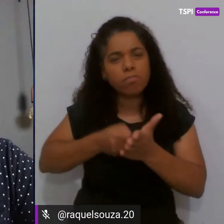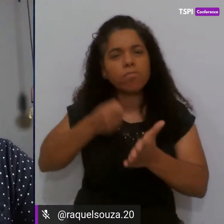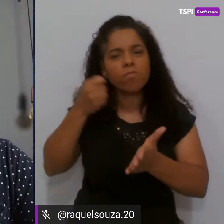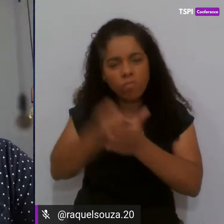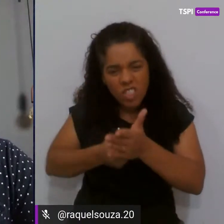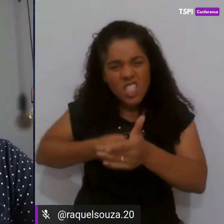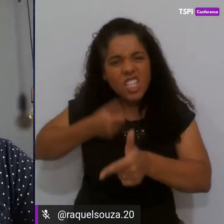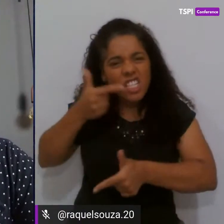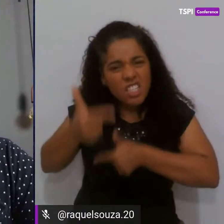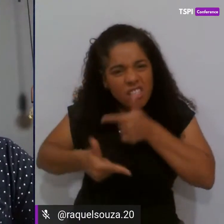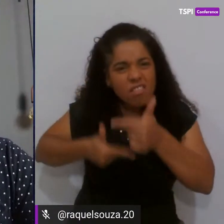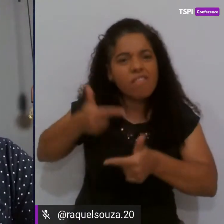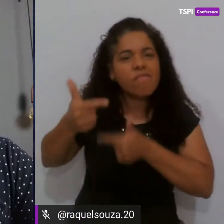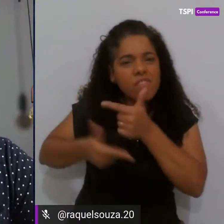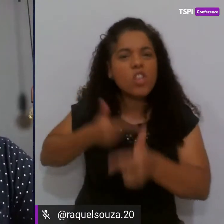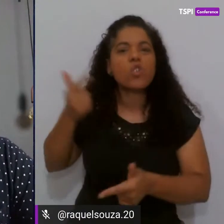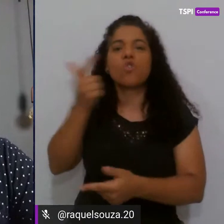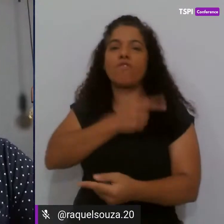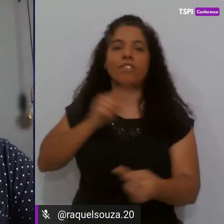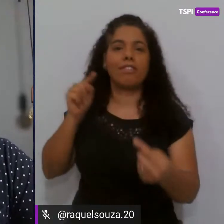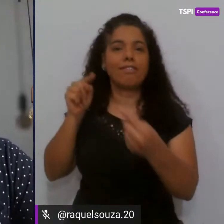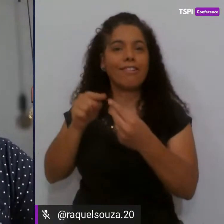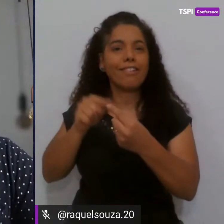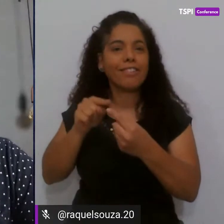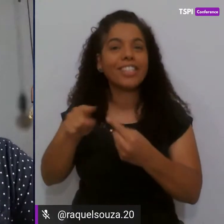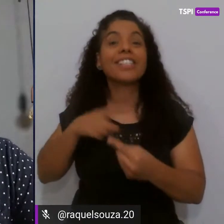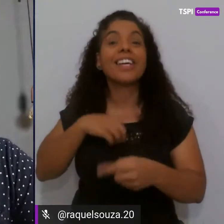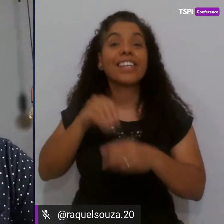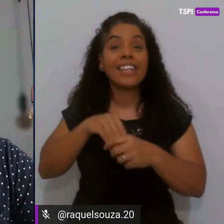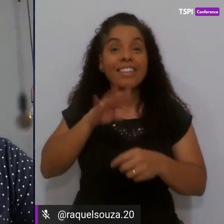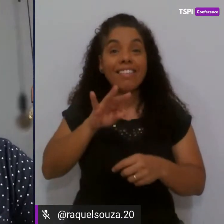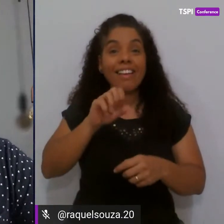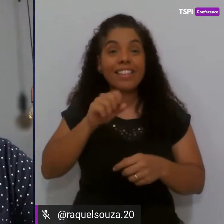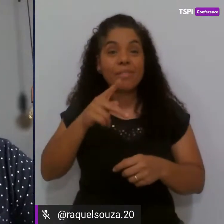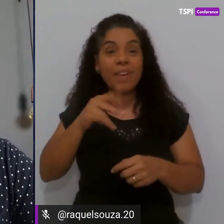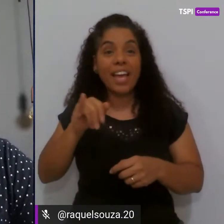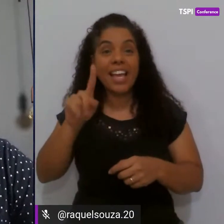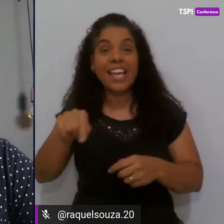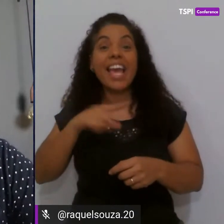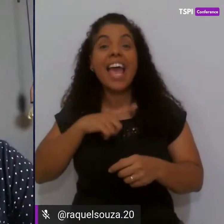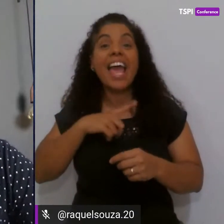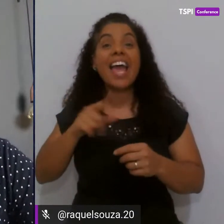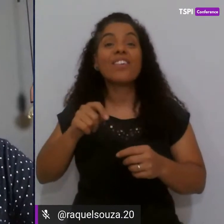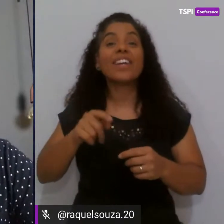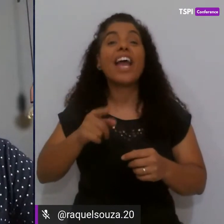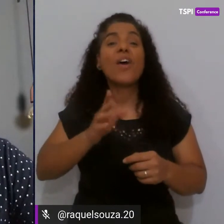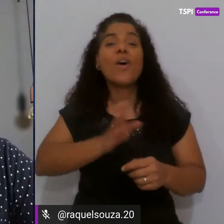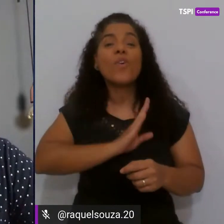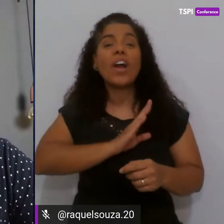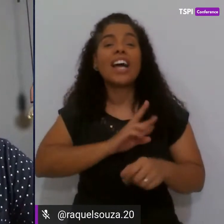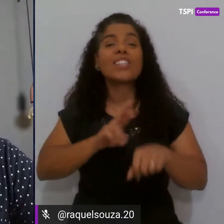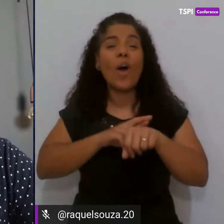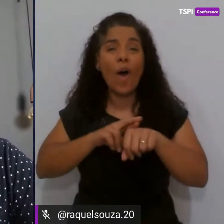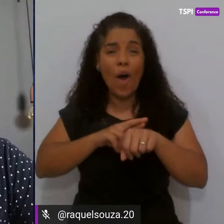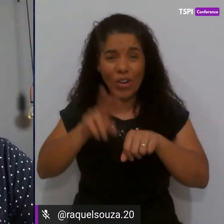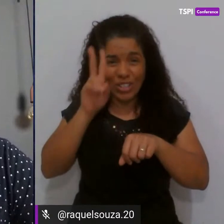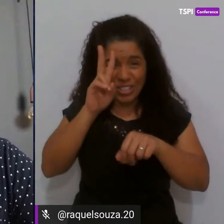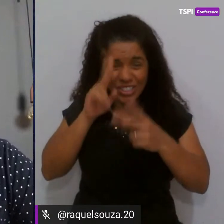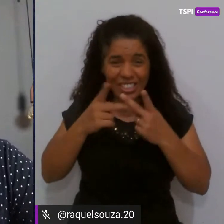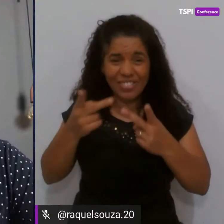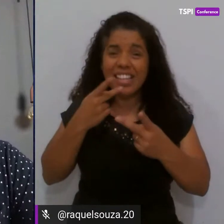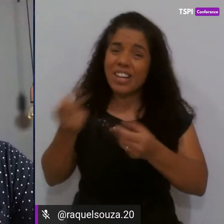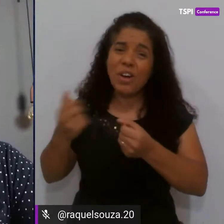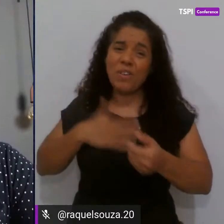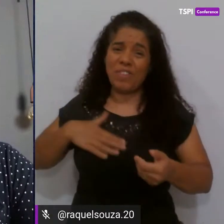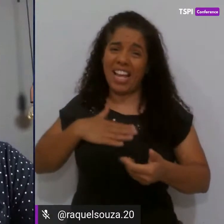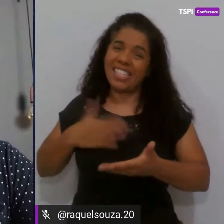a ser alcançado é o que dentro do TSPI a gente chama do nosso coração roxo e é com grande prazer que eu